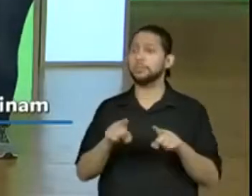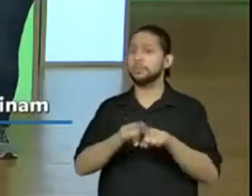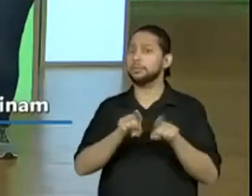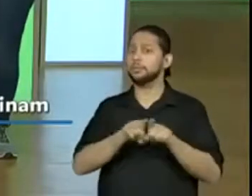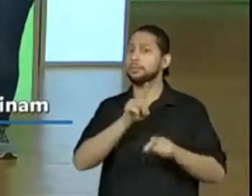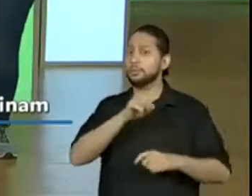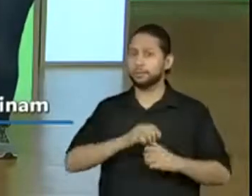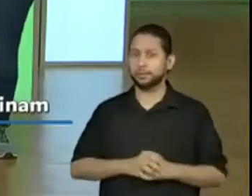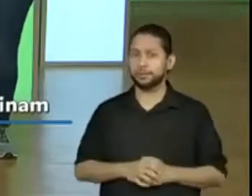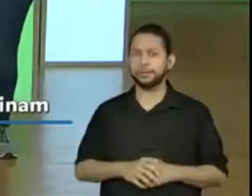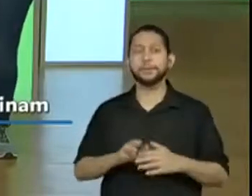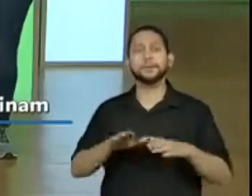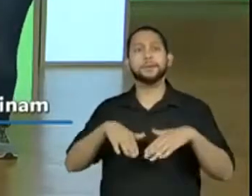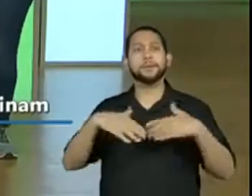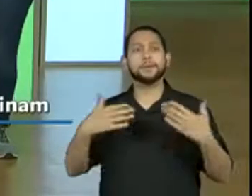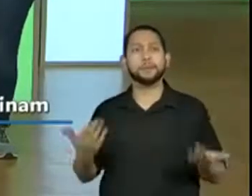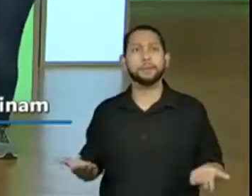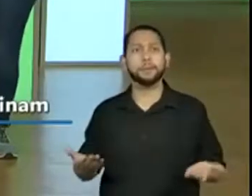Então,